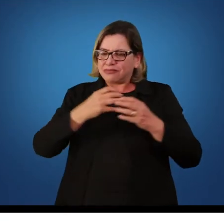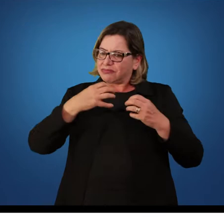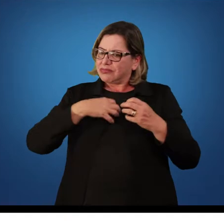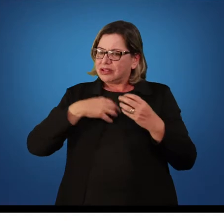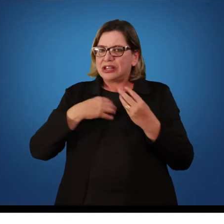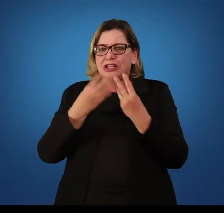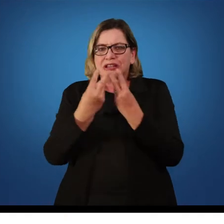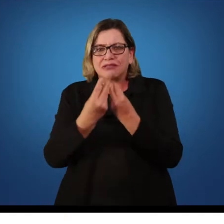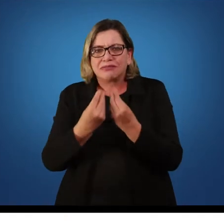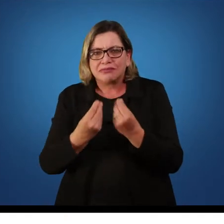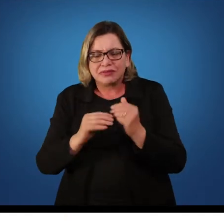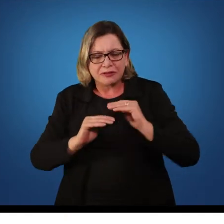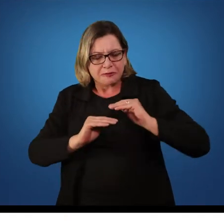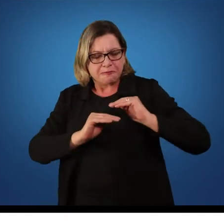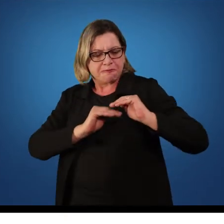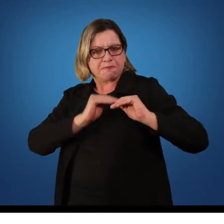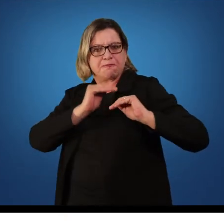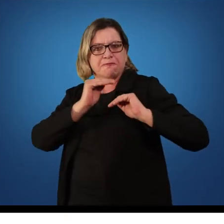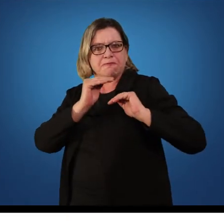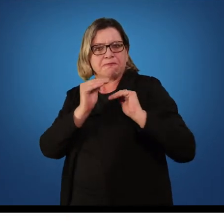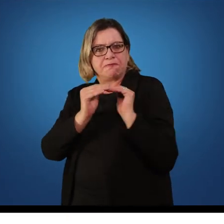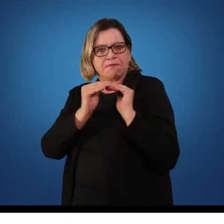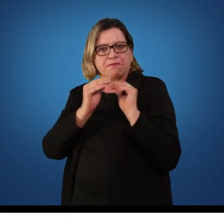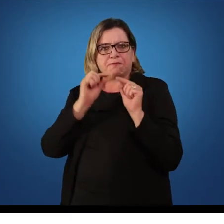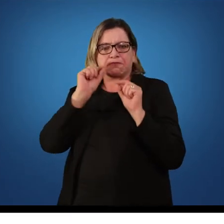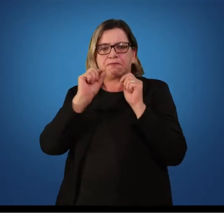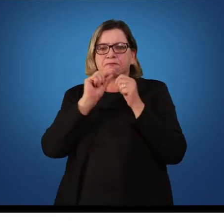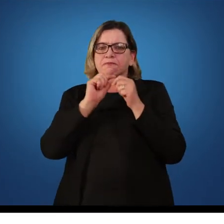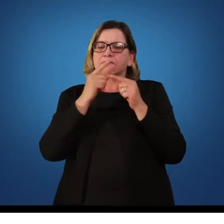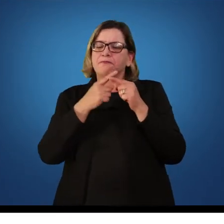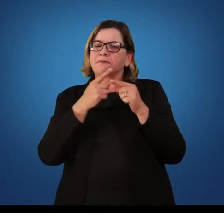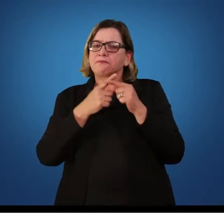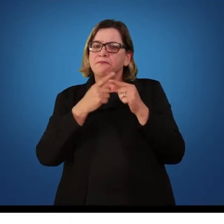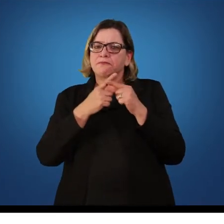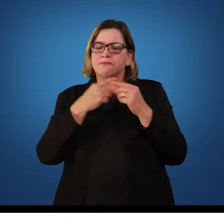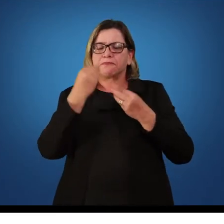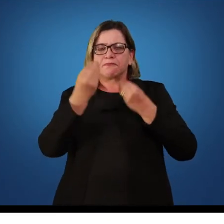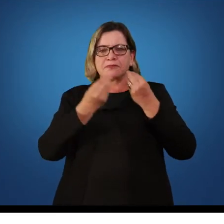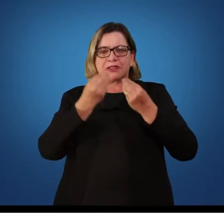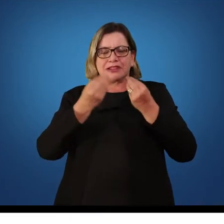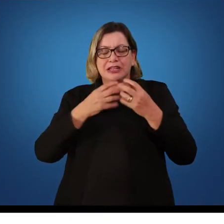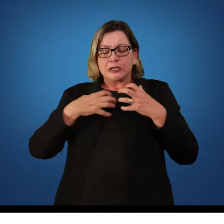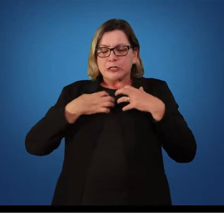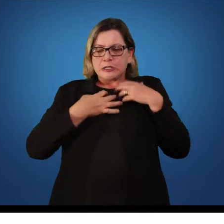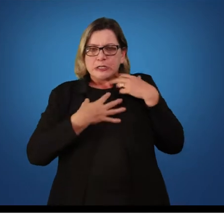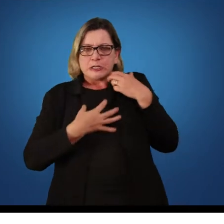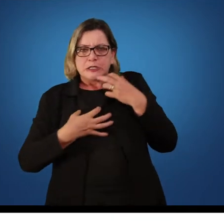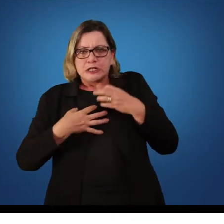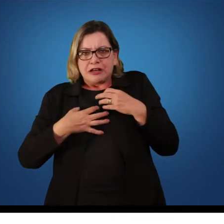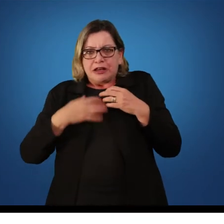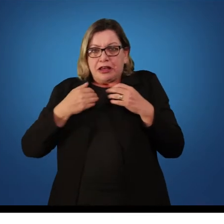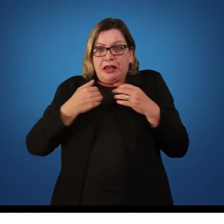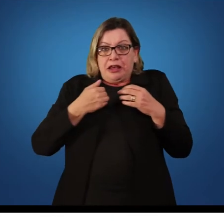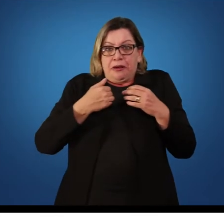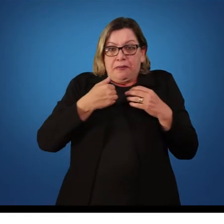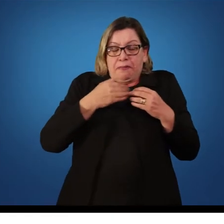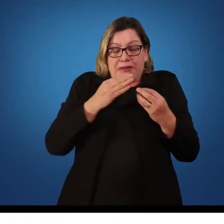aumenta diante de um determinado nível de estresse e ansiedade.